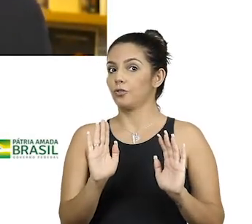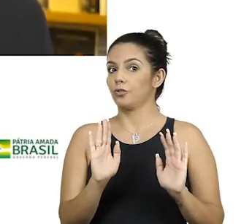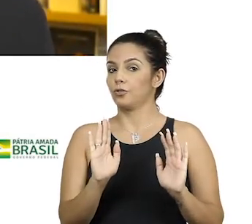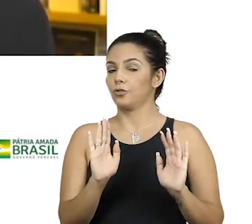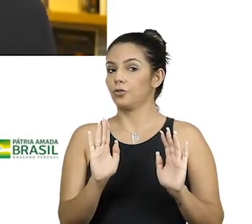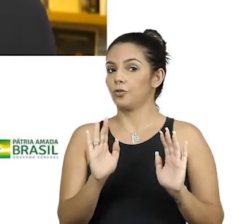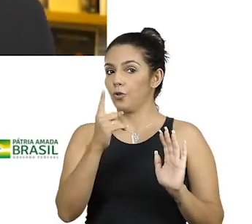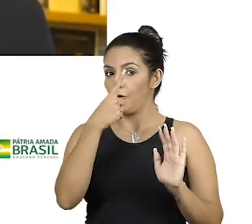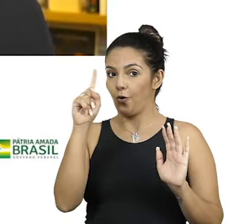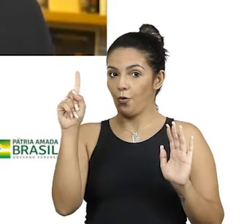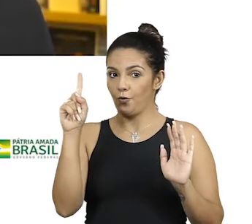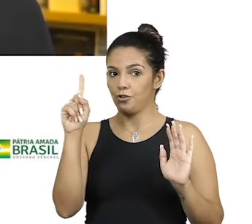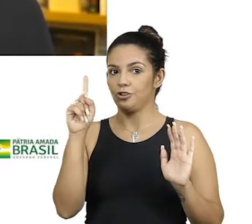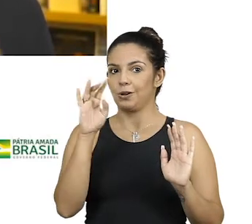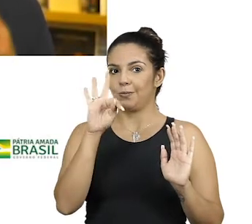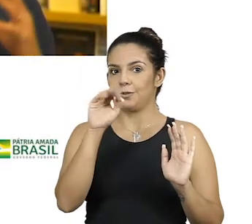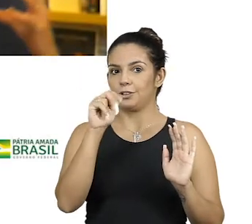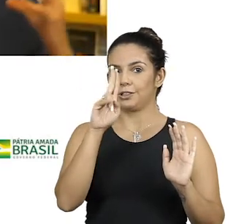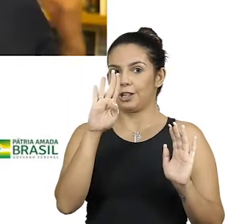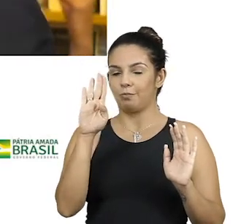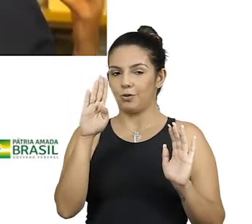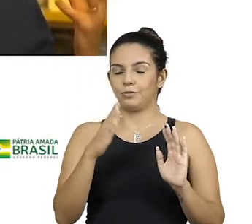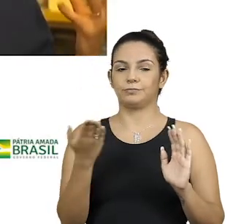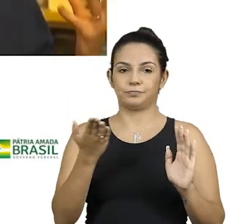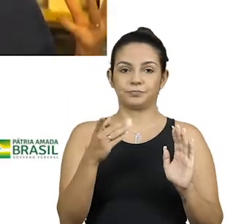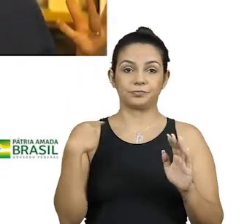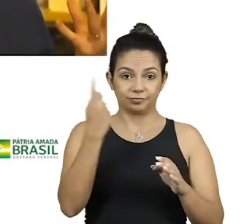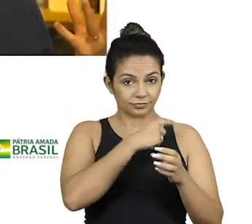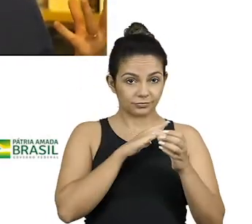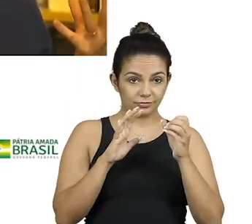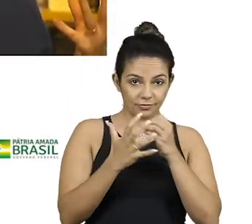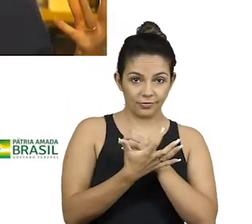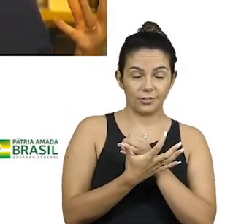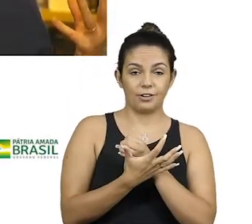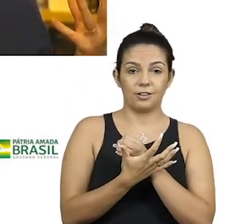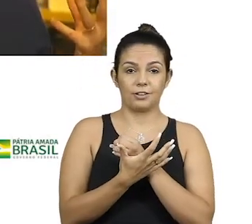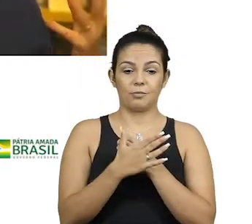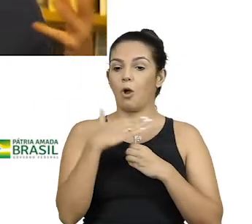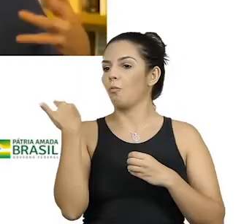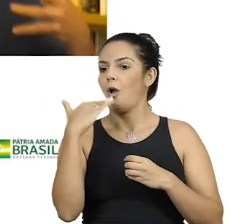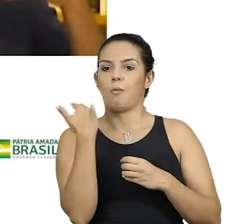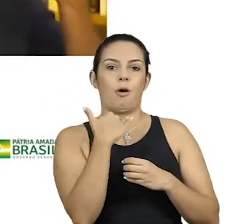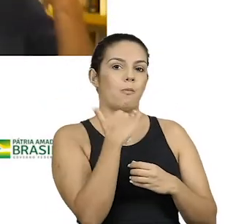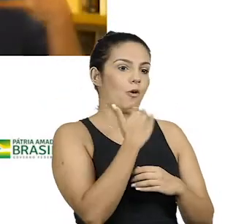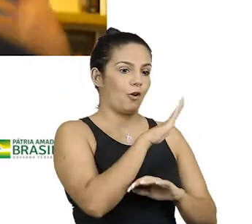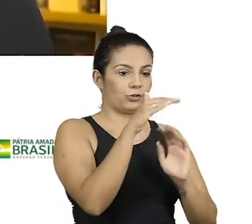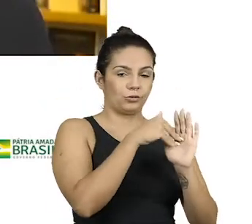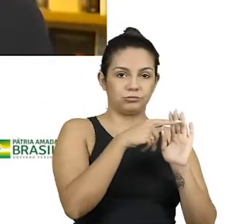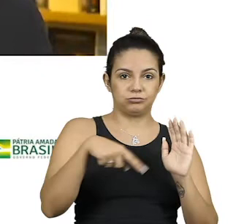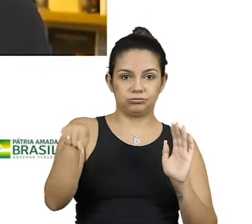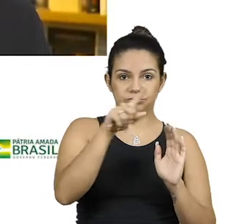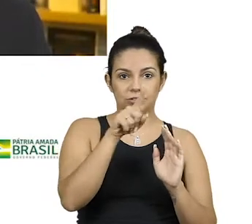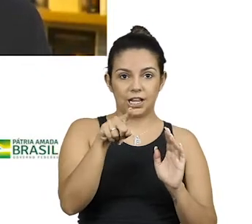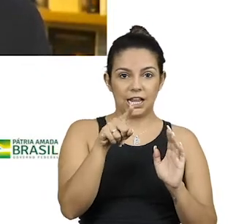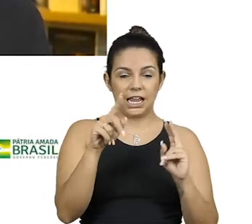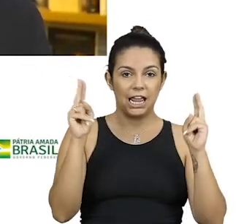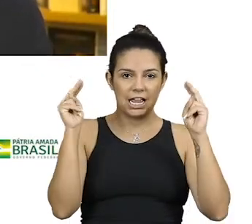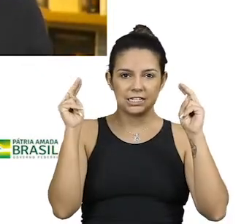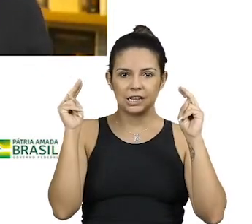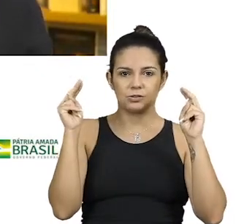último tabu. No momento em que a pandemia nos cerca de morte por todos os lados, esse assunto se impõe